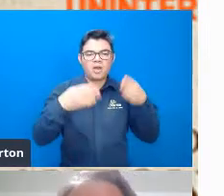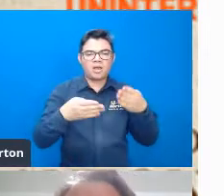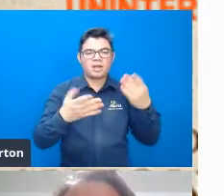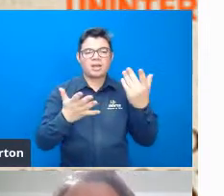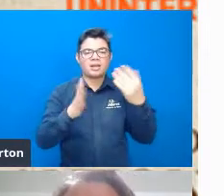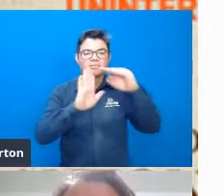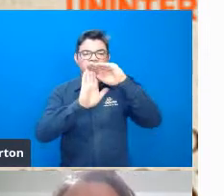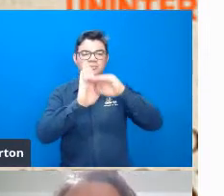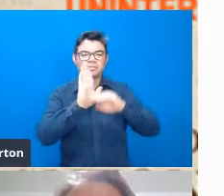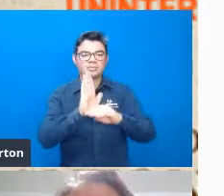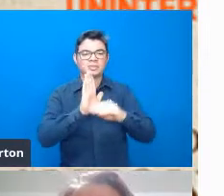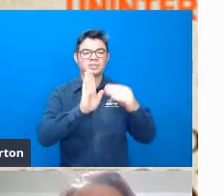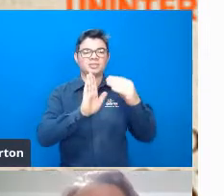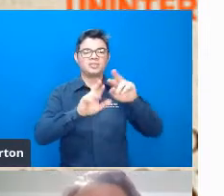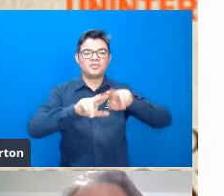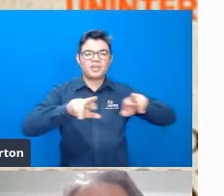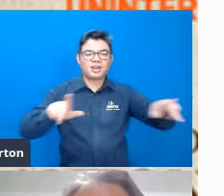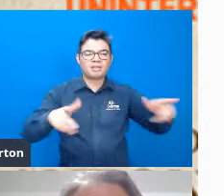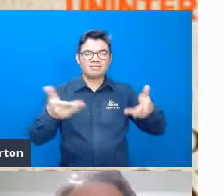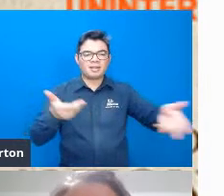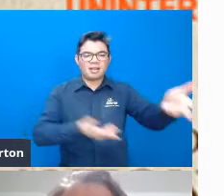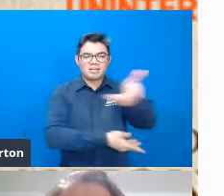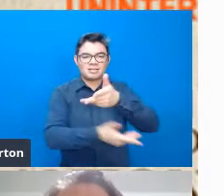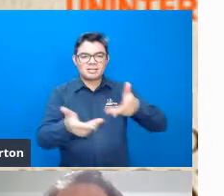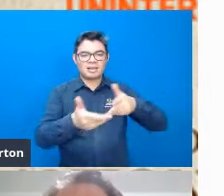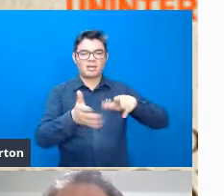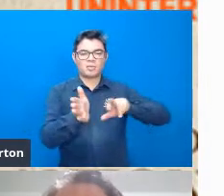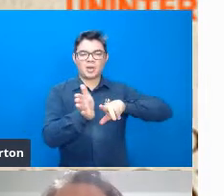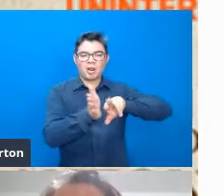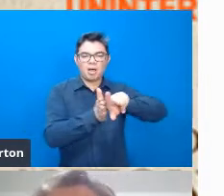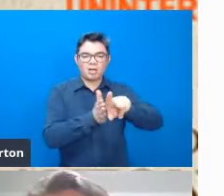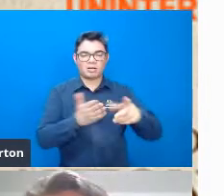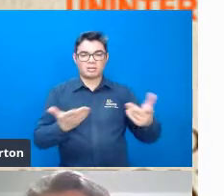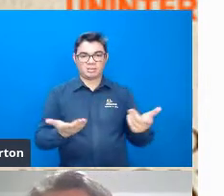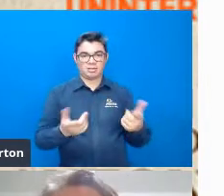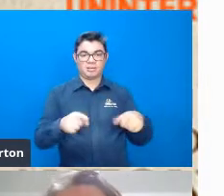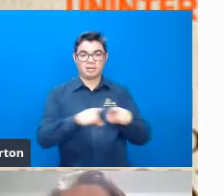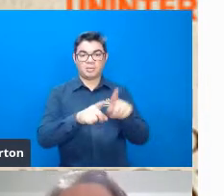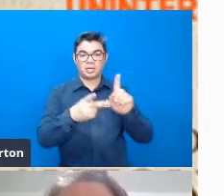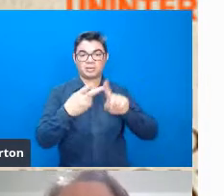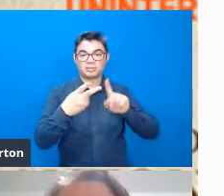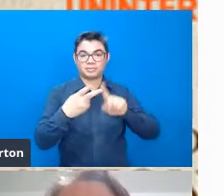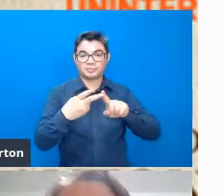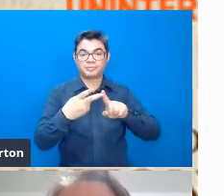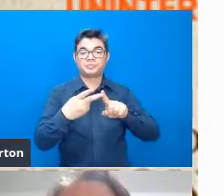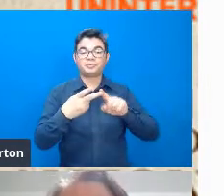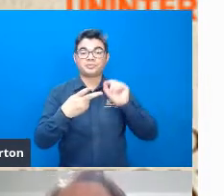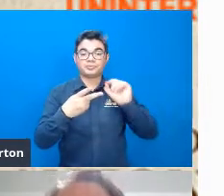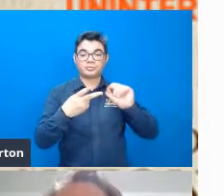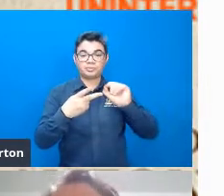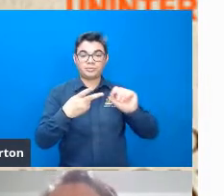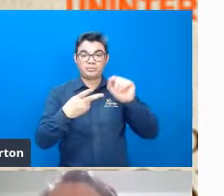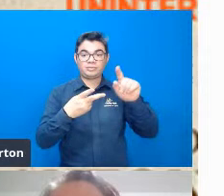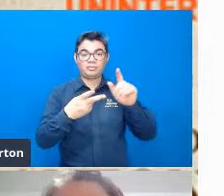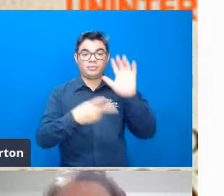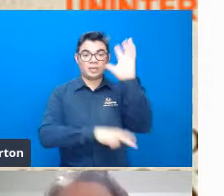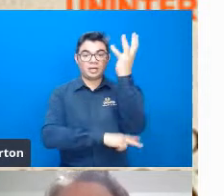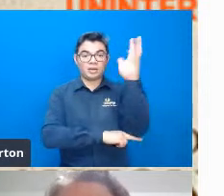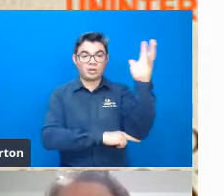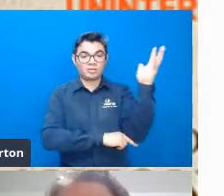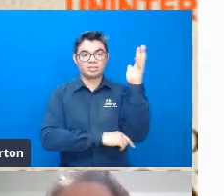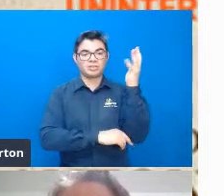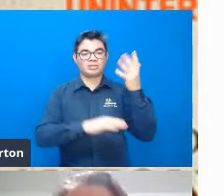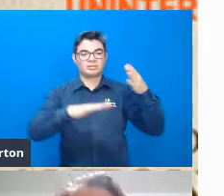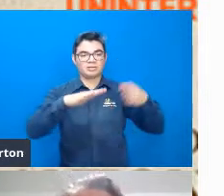de coexistência das espécies, interações biológicas, o Wilson que foi, continua sendo, na verdade, um grande pesquisador de ecologia, de formigas,